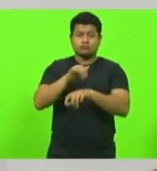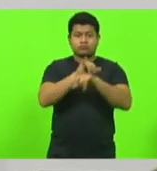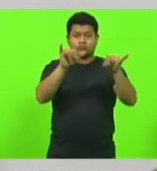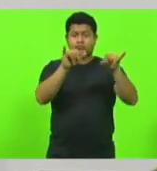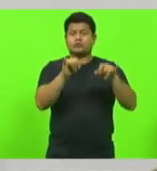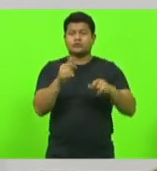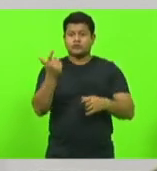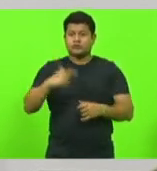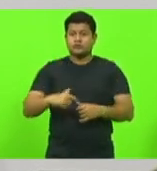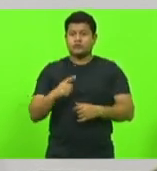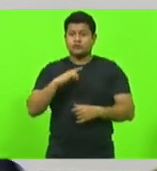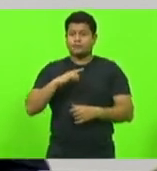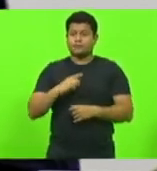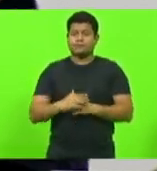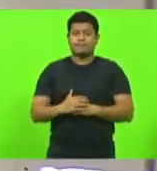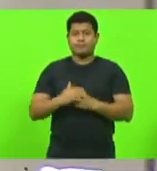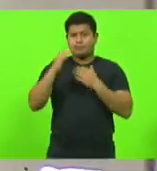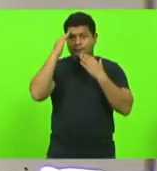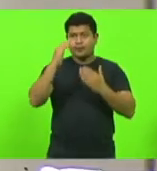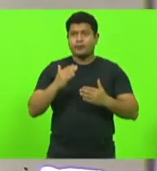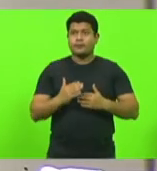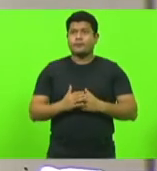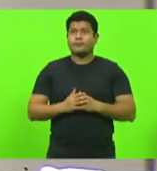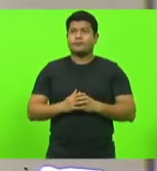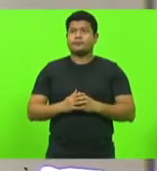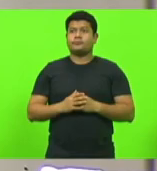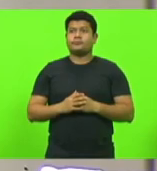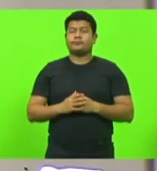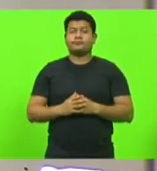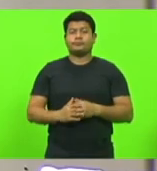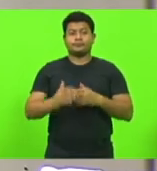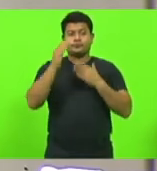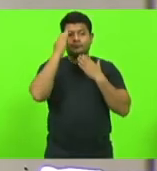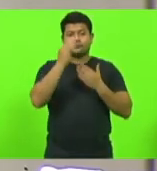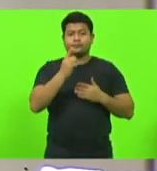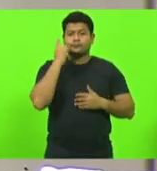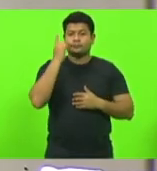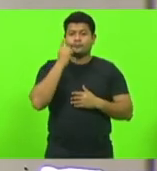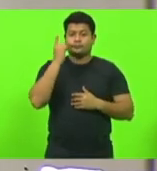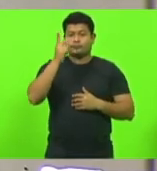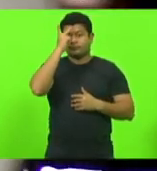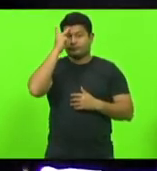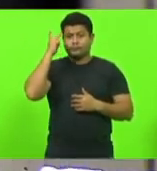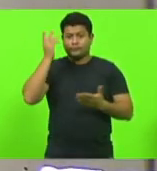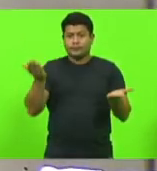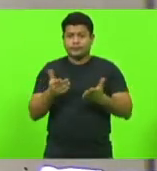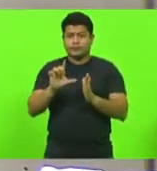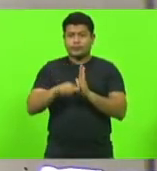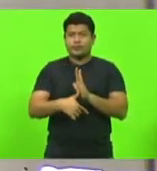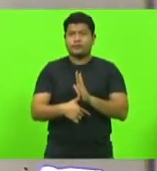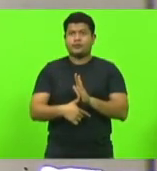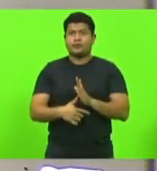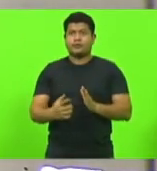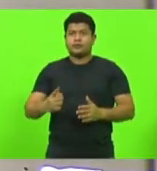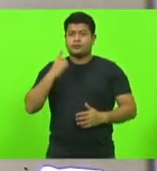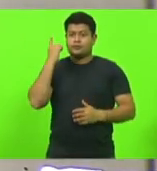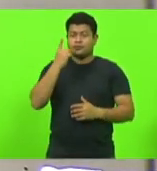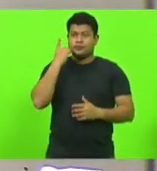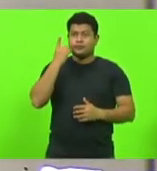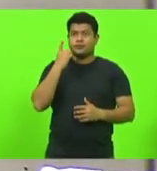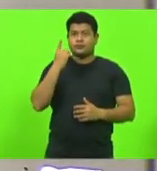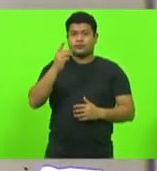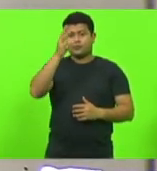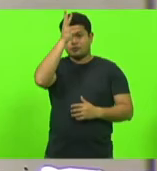Muito obrigada. Muito obrigado, deputada Paulinha. Próxima deputada escrita será a deputada